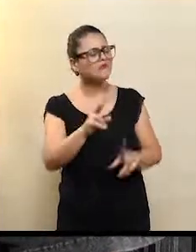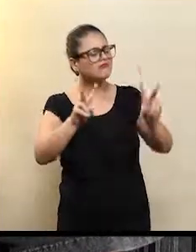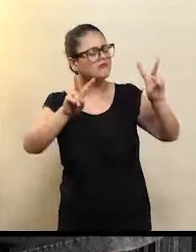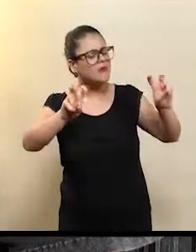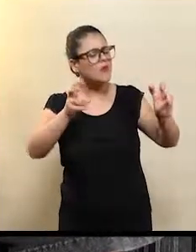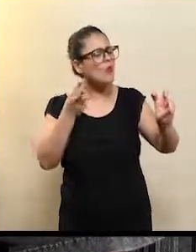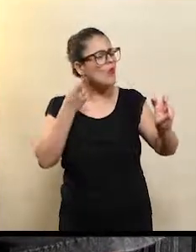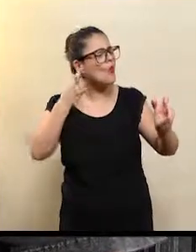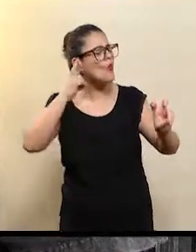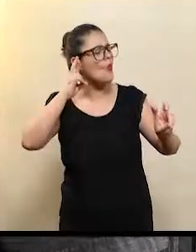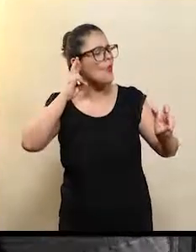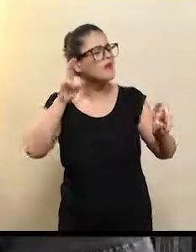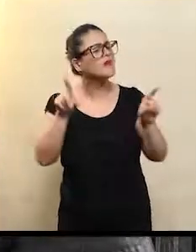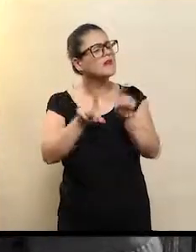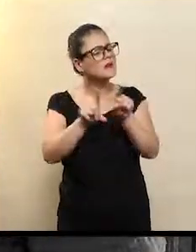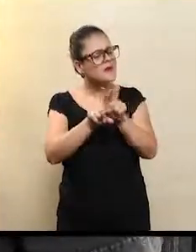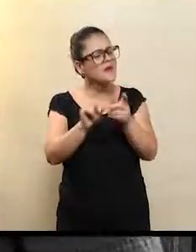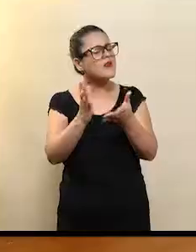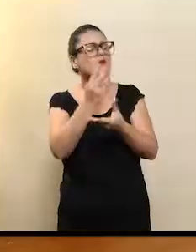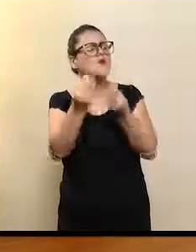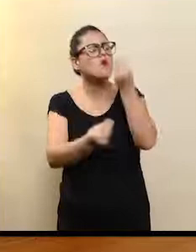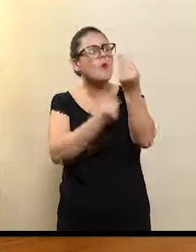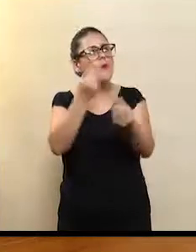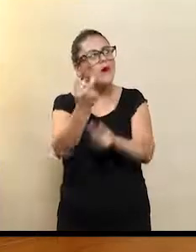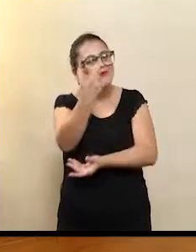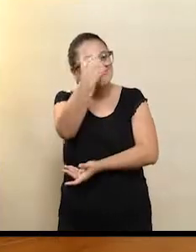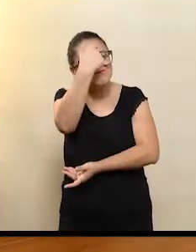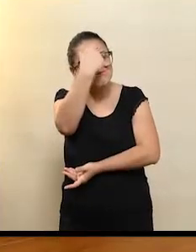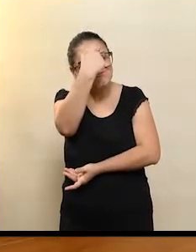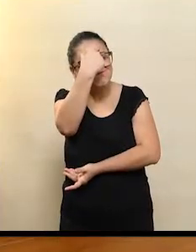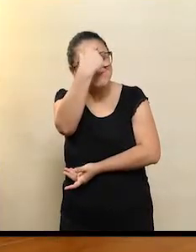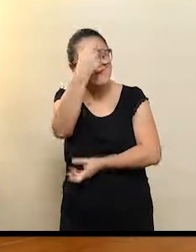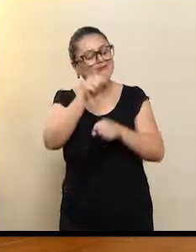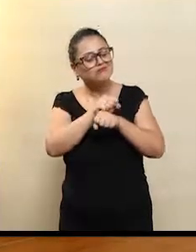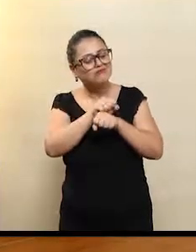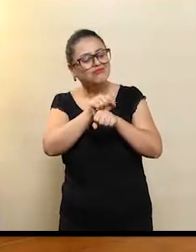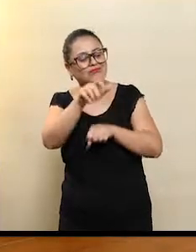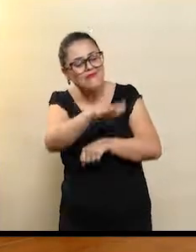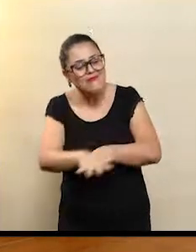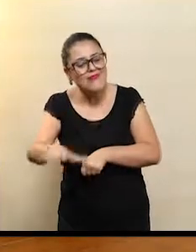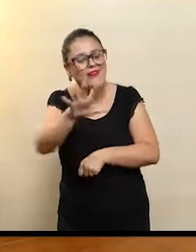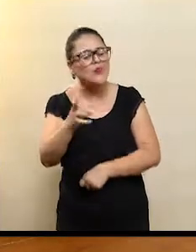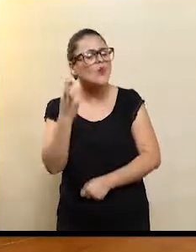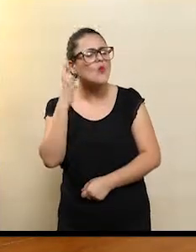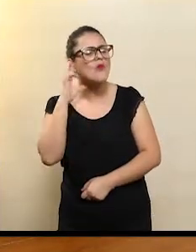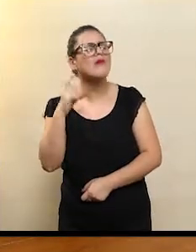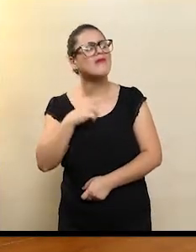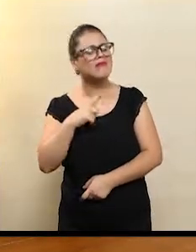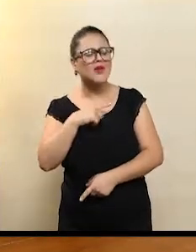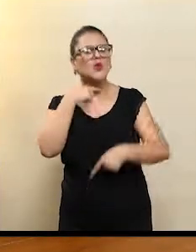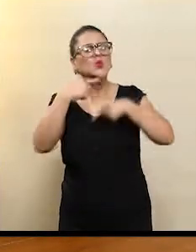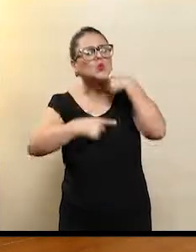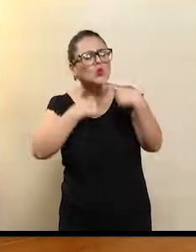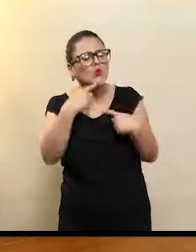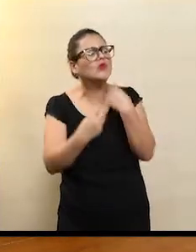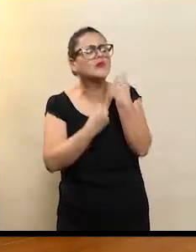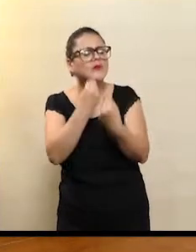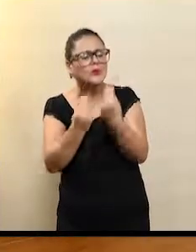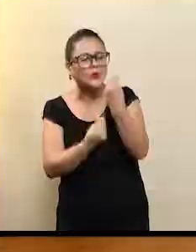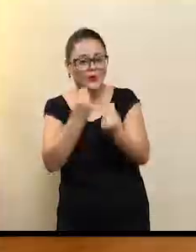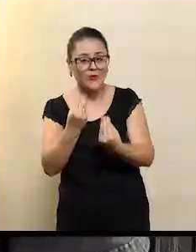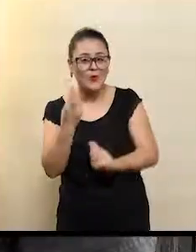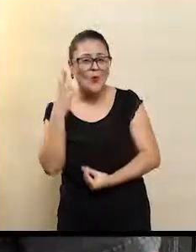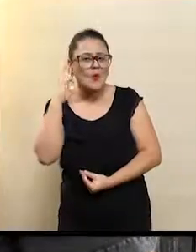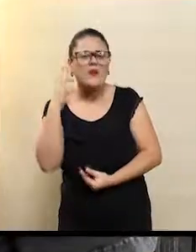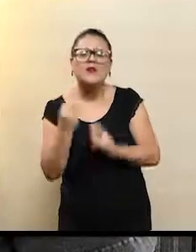desafios e os aspectos sobre a conscientização da surdez. Existem muitas dúvidas em relação a isso, né? Uma delas